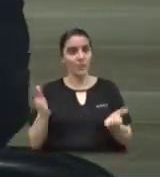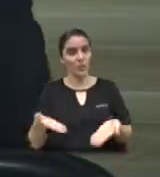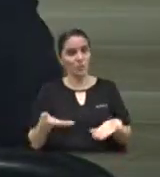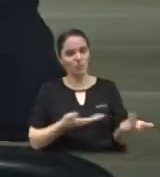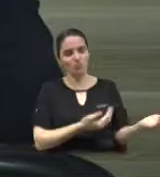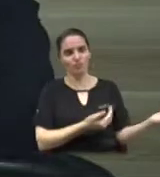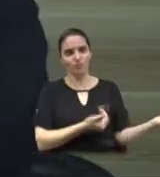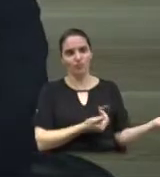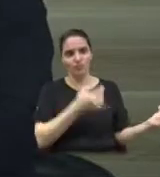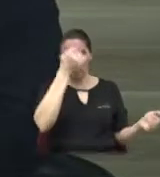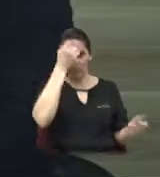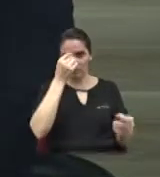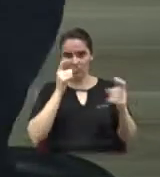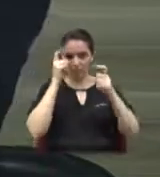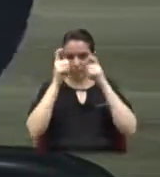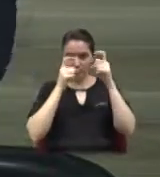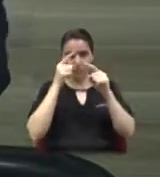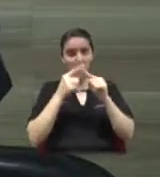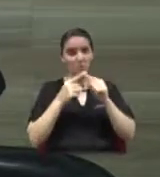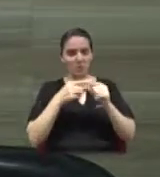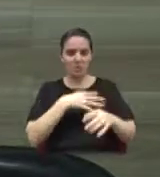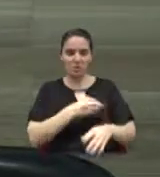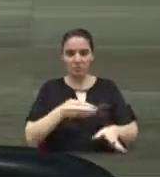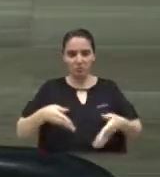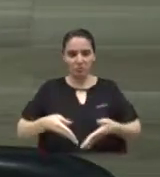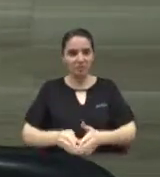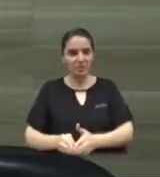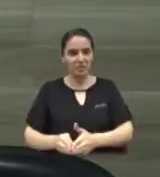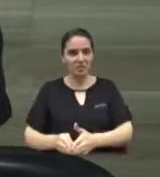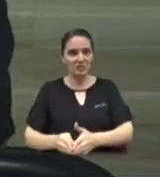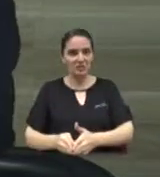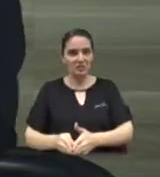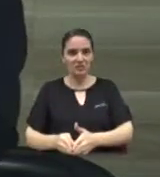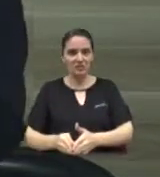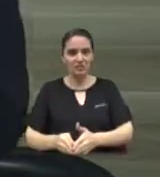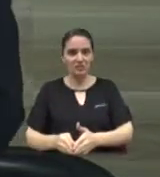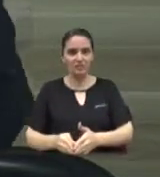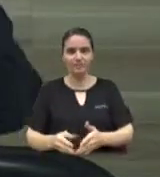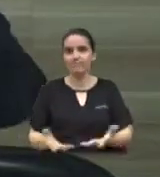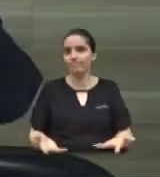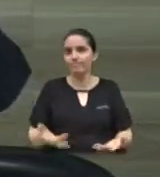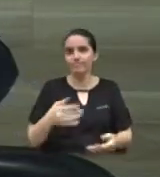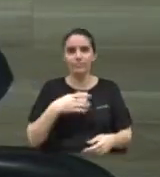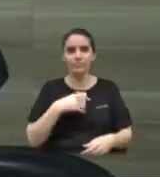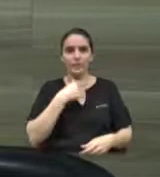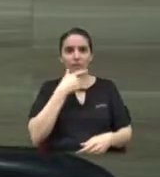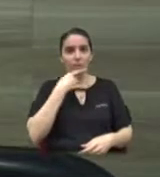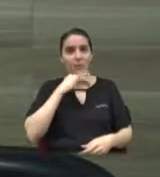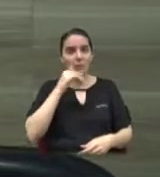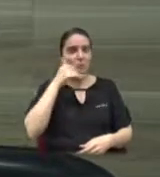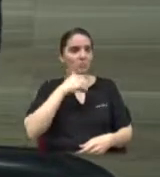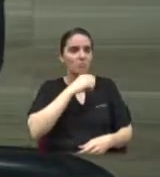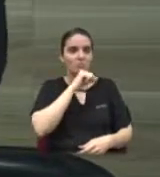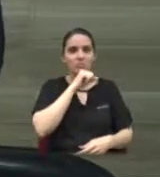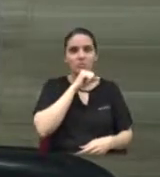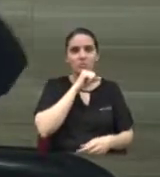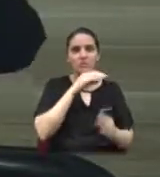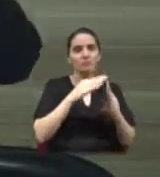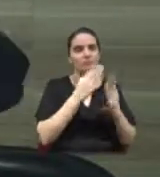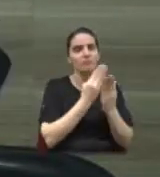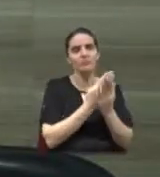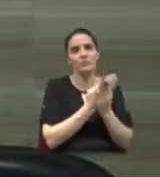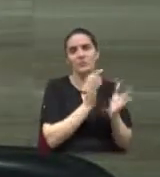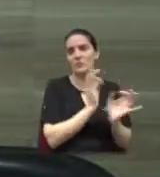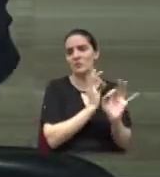preocupa, porque depois que nasce o filho, o isolamento social para de estudar e logo já vem para o Estado ou para o município.